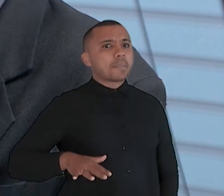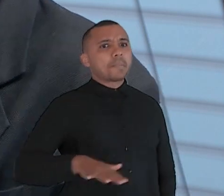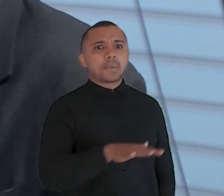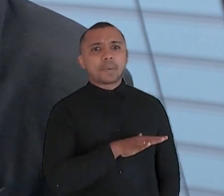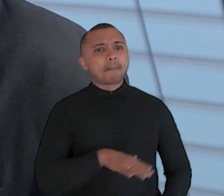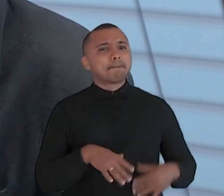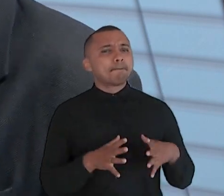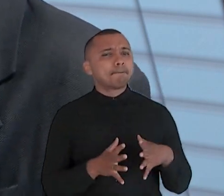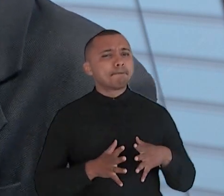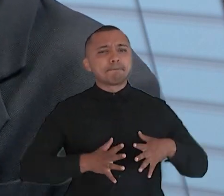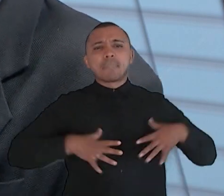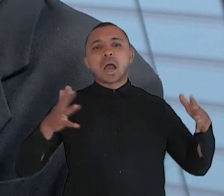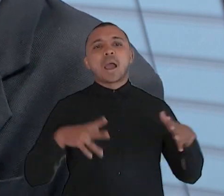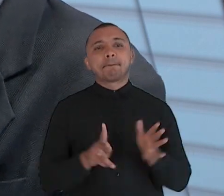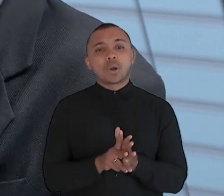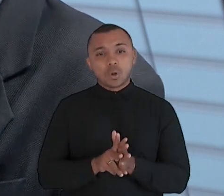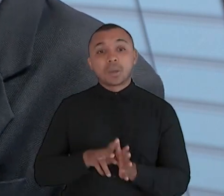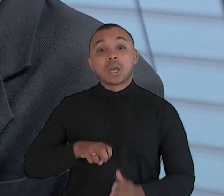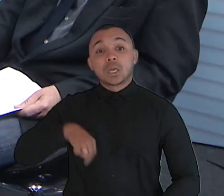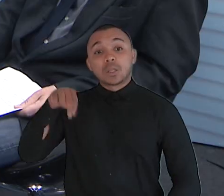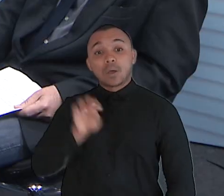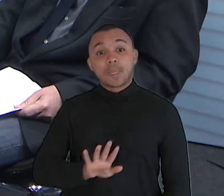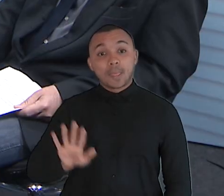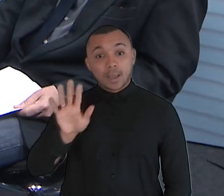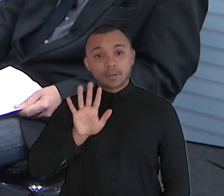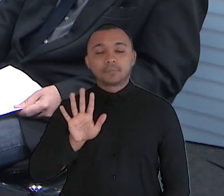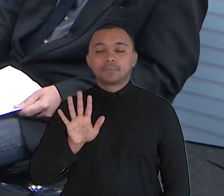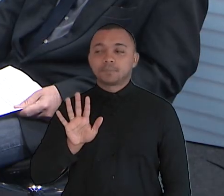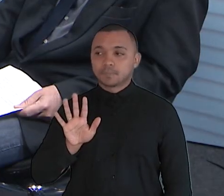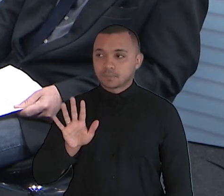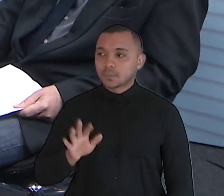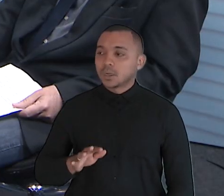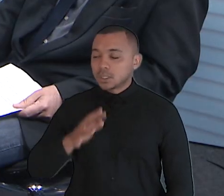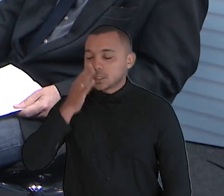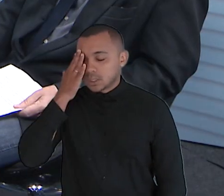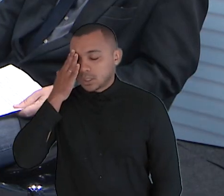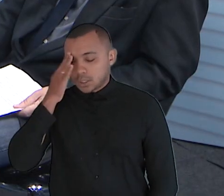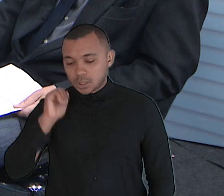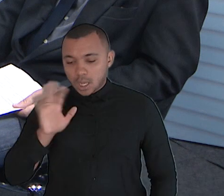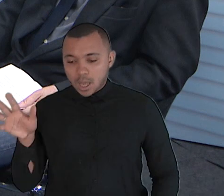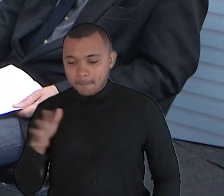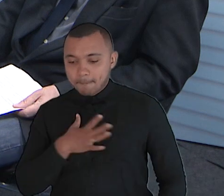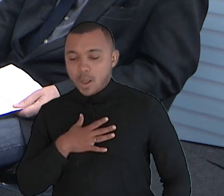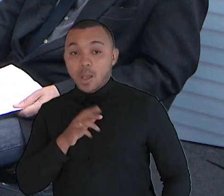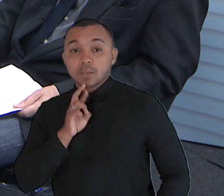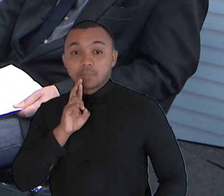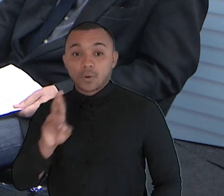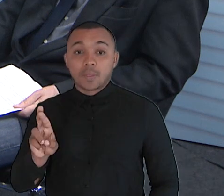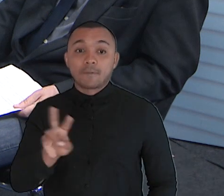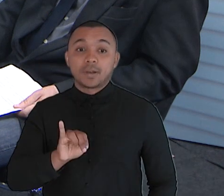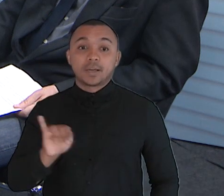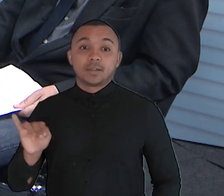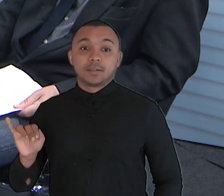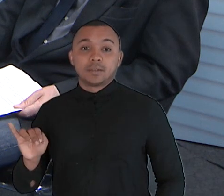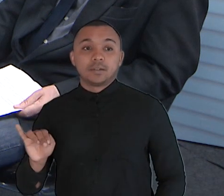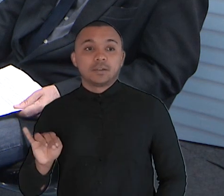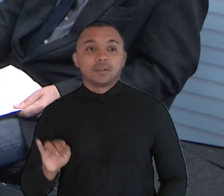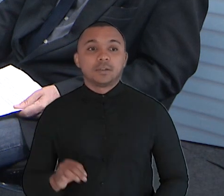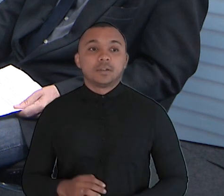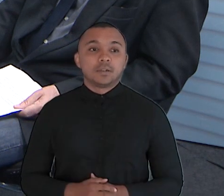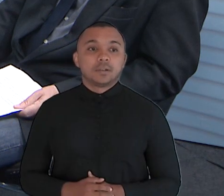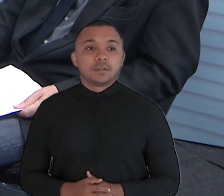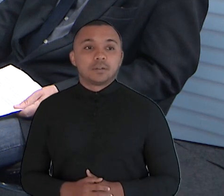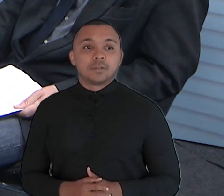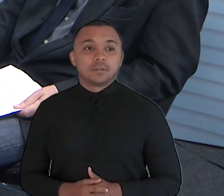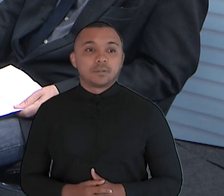do Nordeste. Nordeste. Antes de responder a sua pergunta, o que é que deve ser feito, qual o debate que deve ser travado aí nessas eleições,